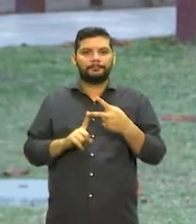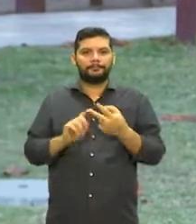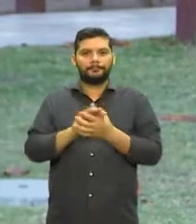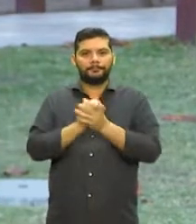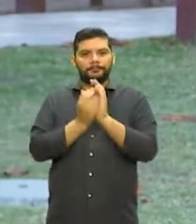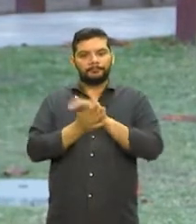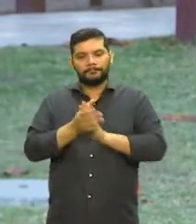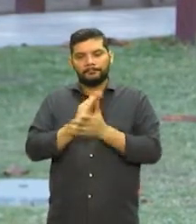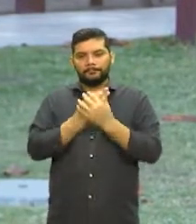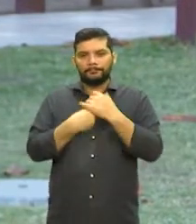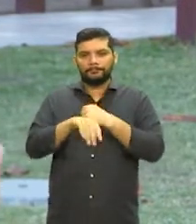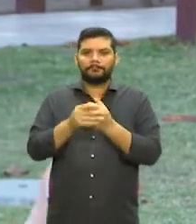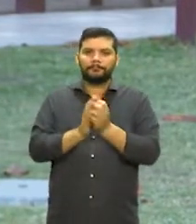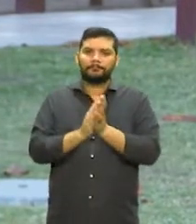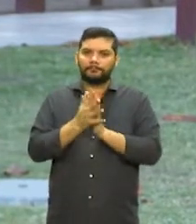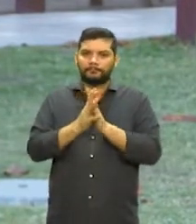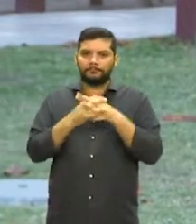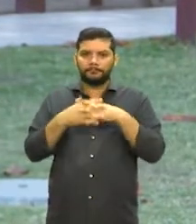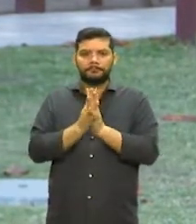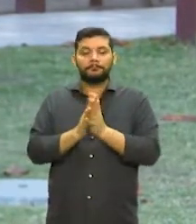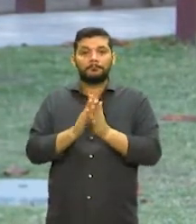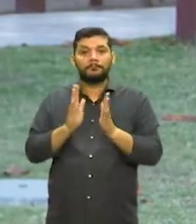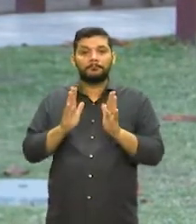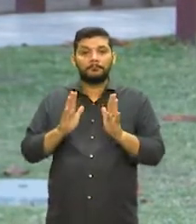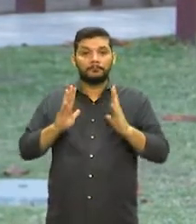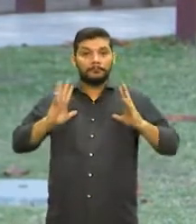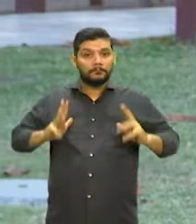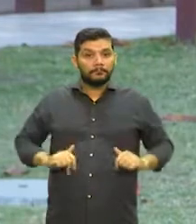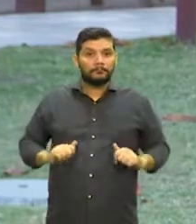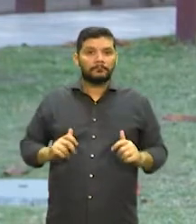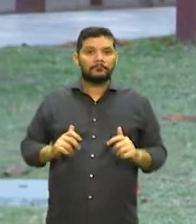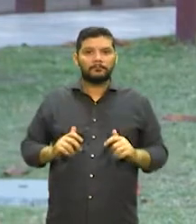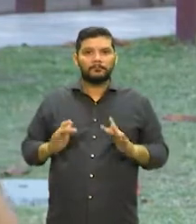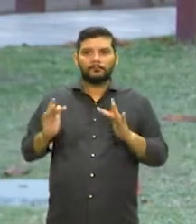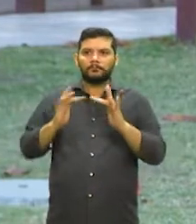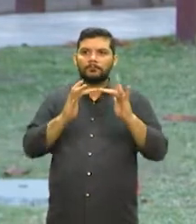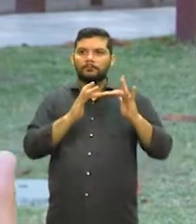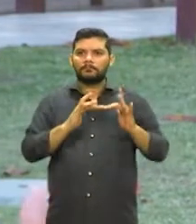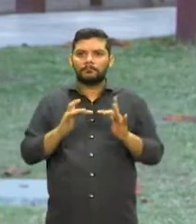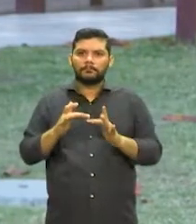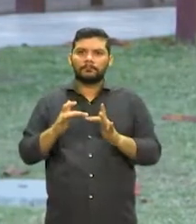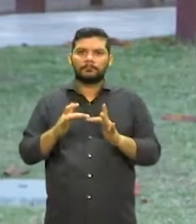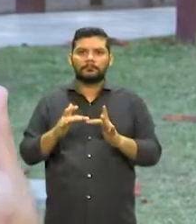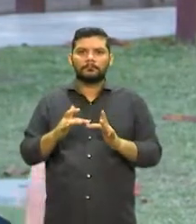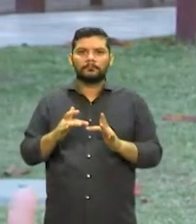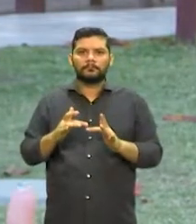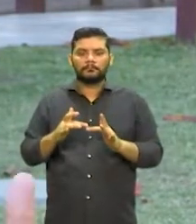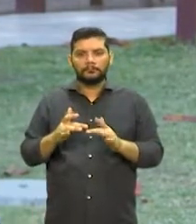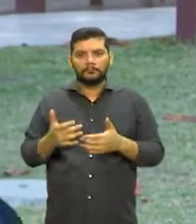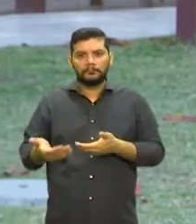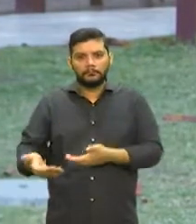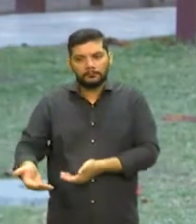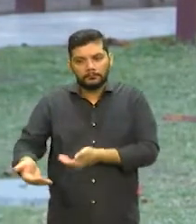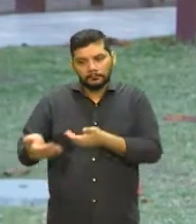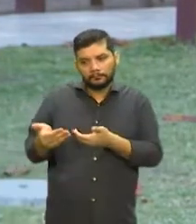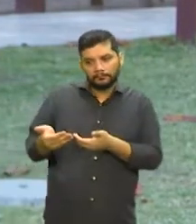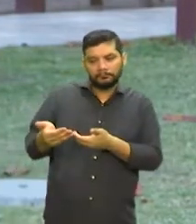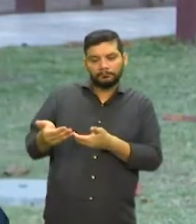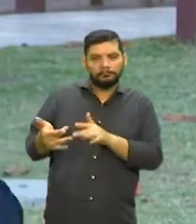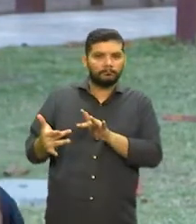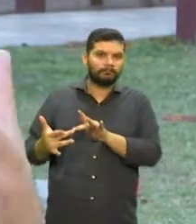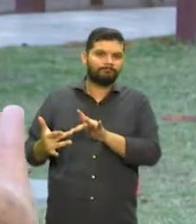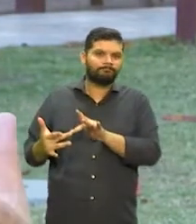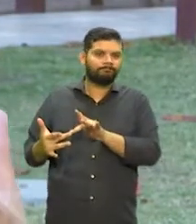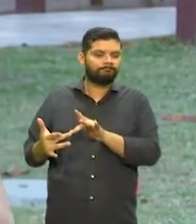higienização das mãos quando for pegar no bebê, o contato também, ter da mãe com o bebê, ele tem que ter, tá certo? Isso não